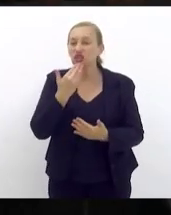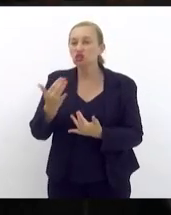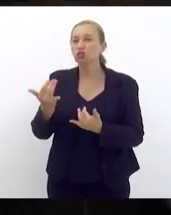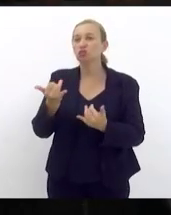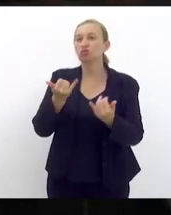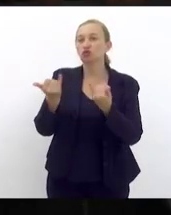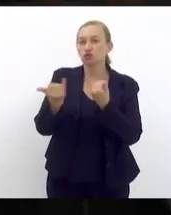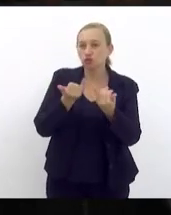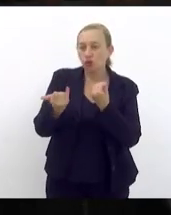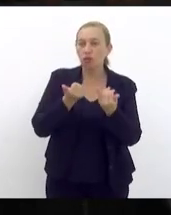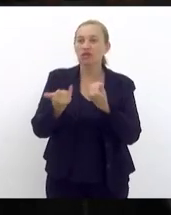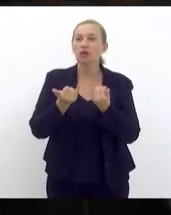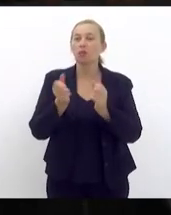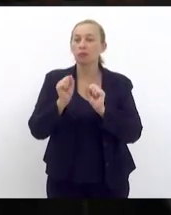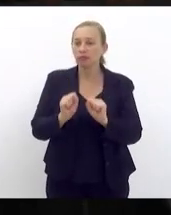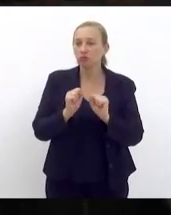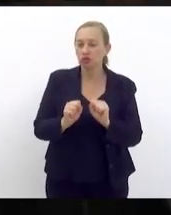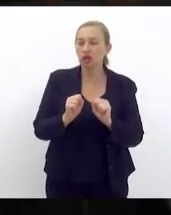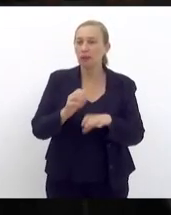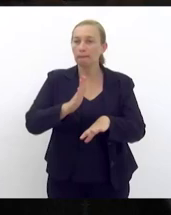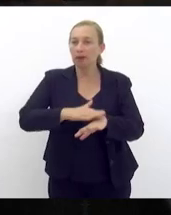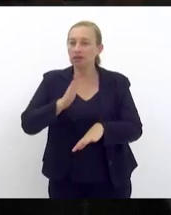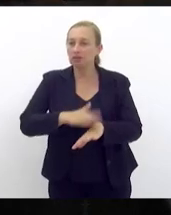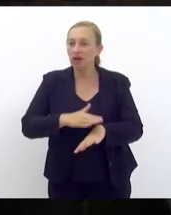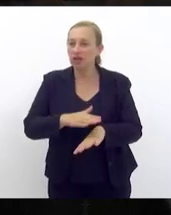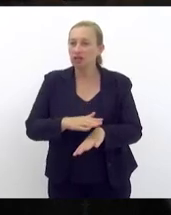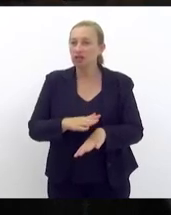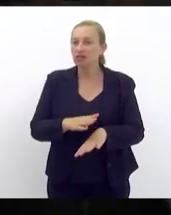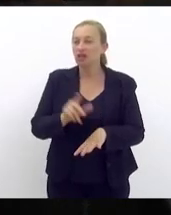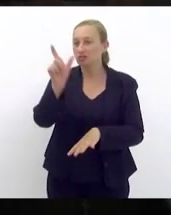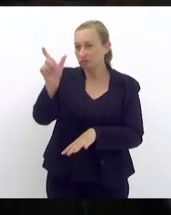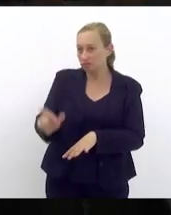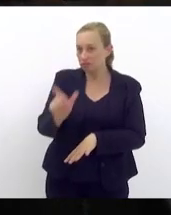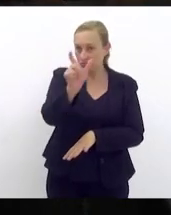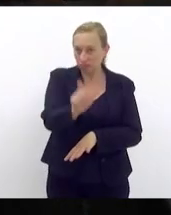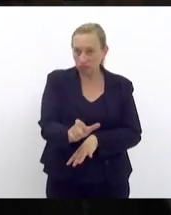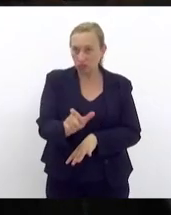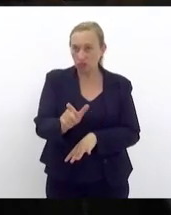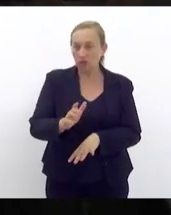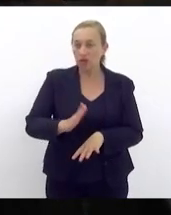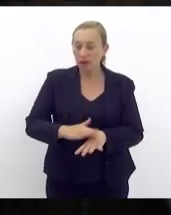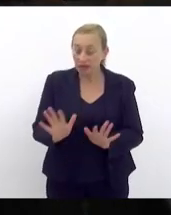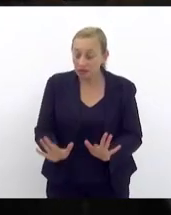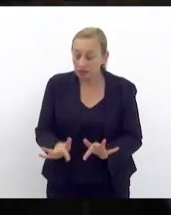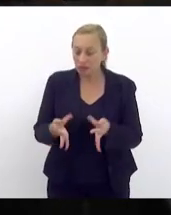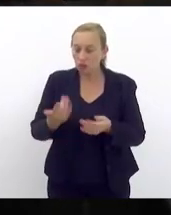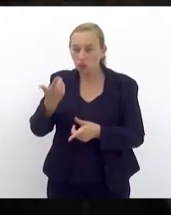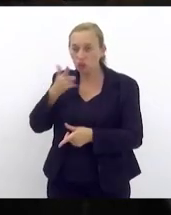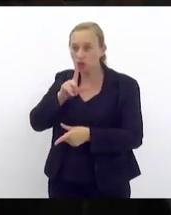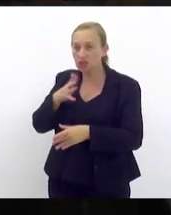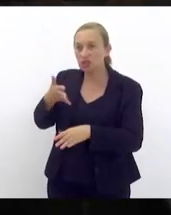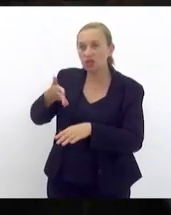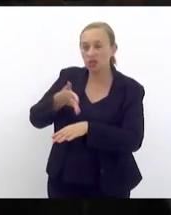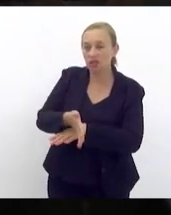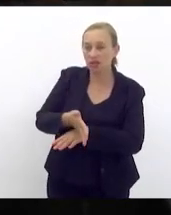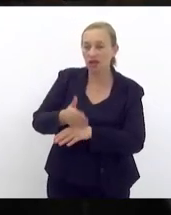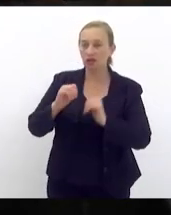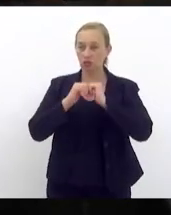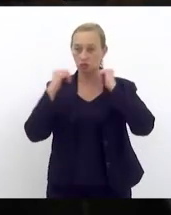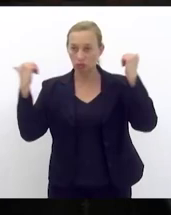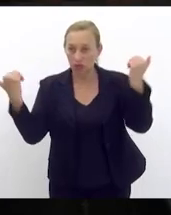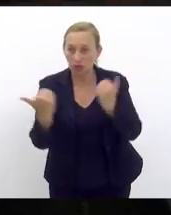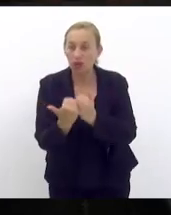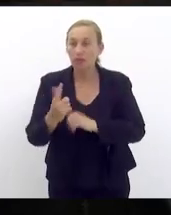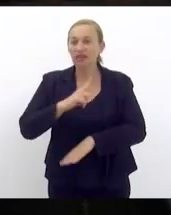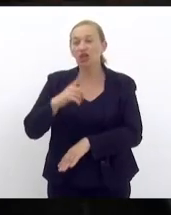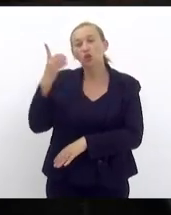para a gente poder cada vez mais fazer com que a pessoa de mais humilde consiga levar a sua família para ter